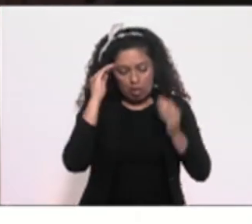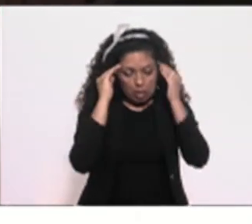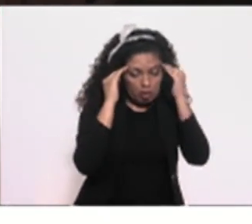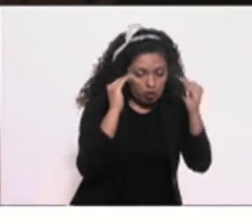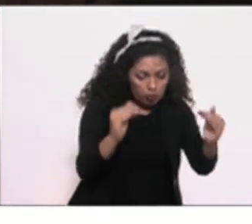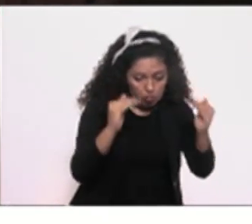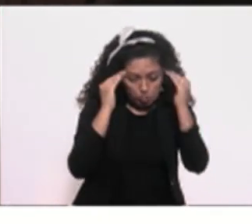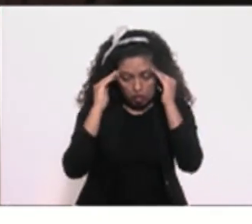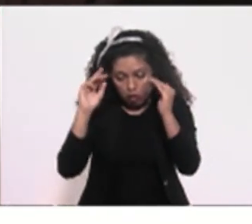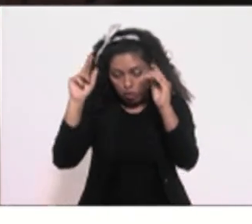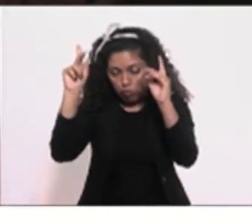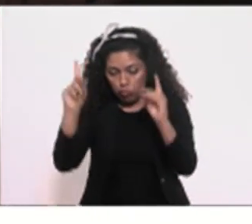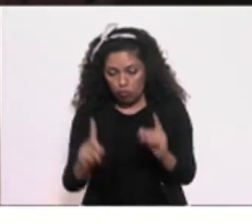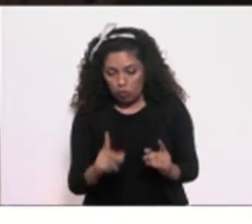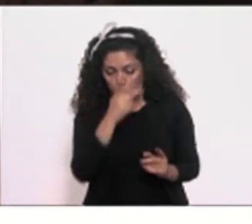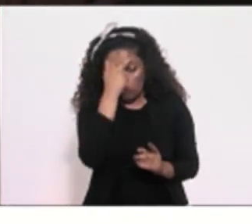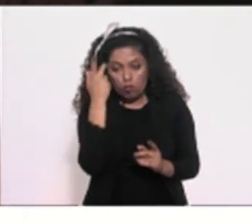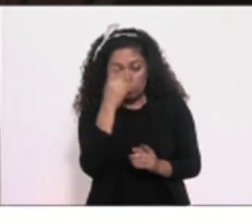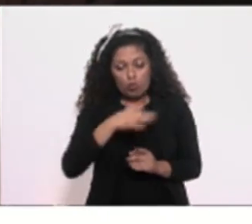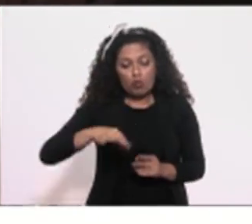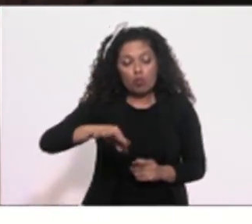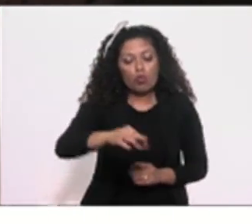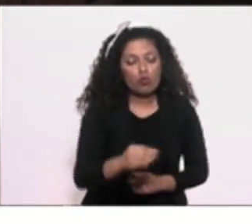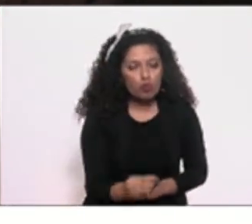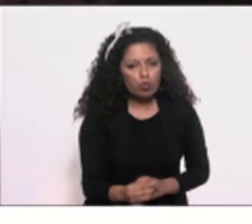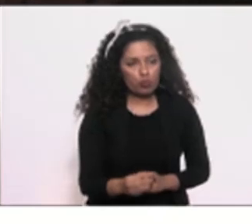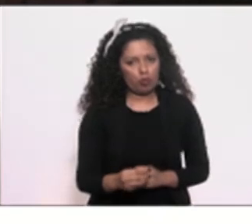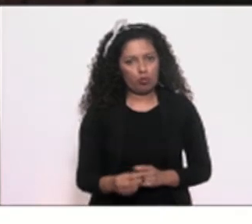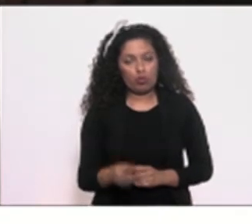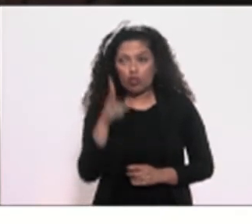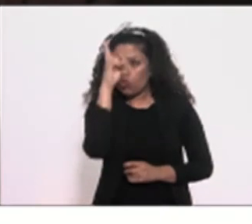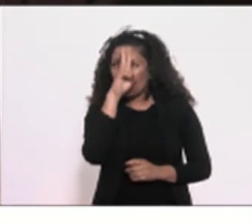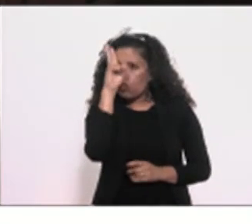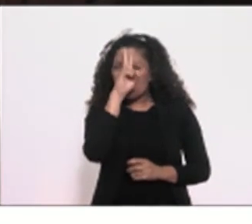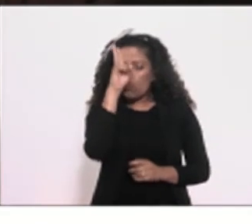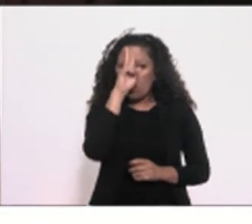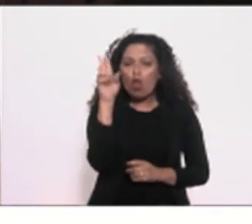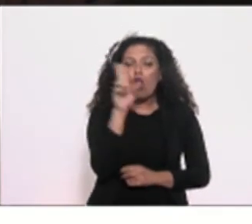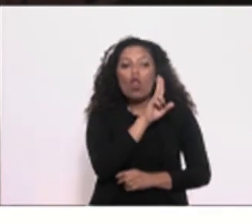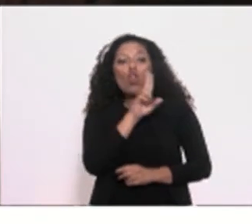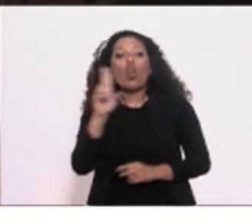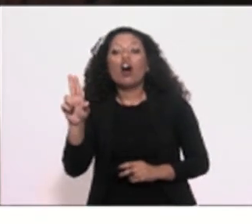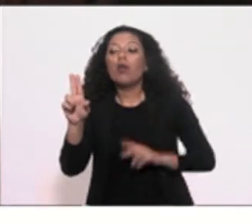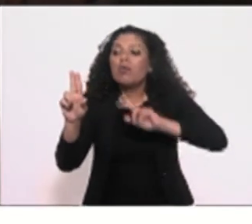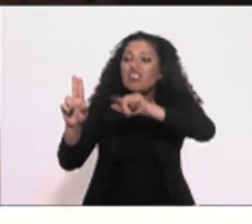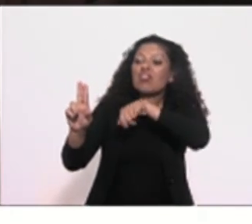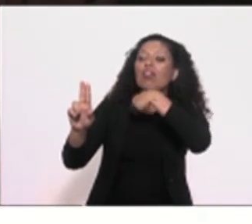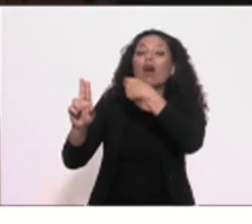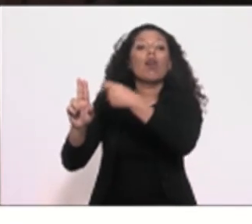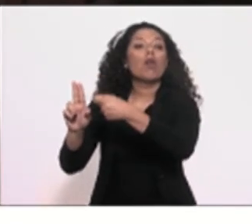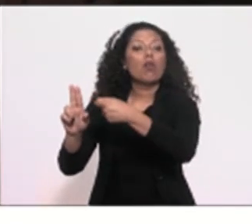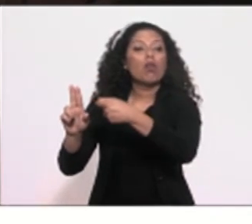fase da nossa história foi denominada de iluminismo.